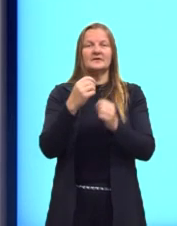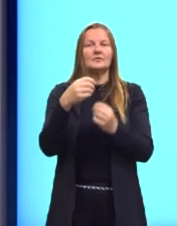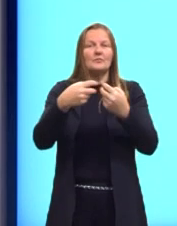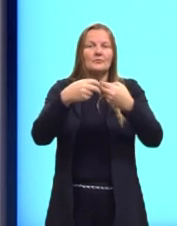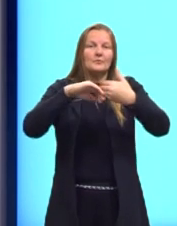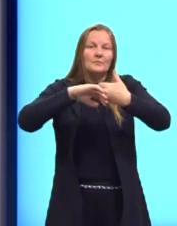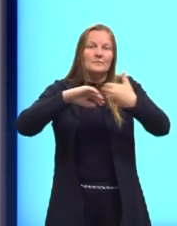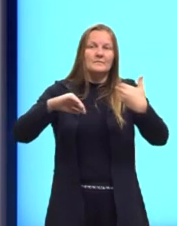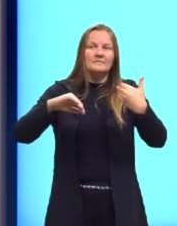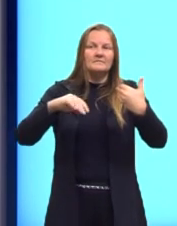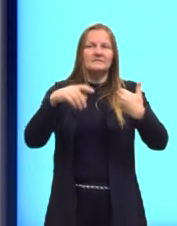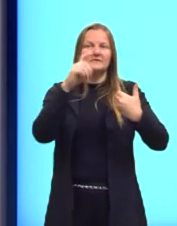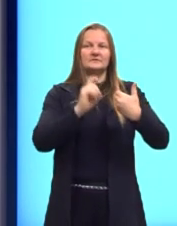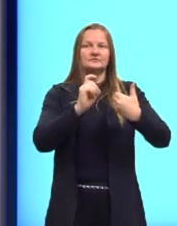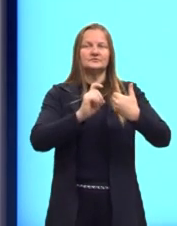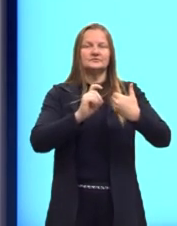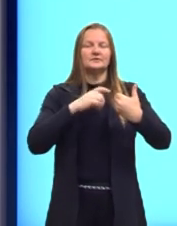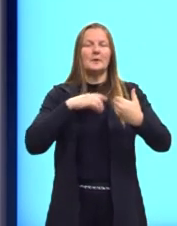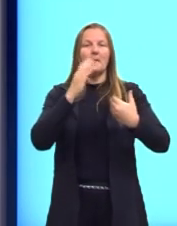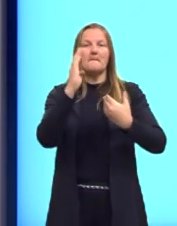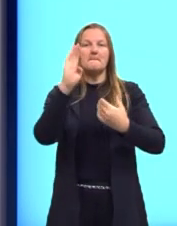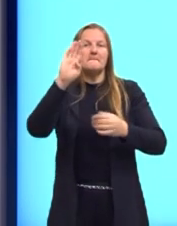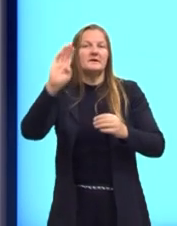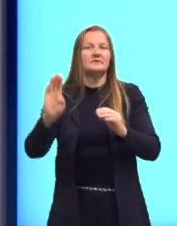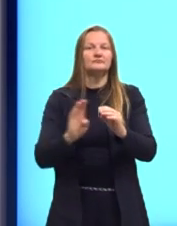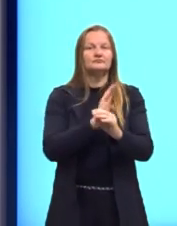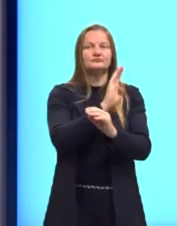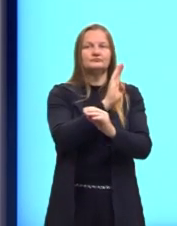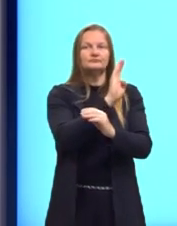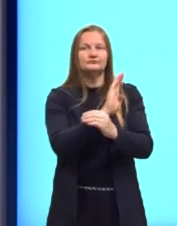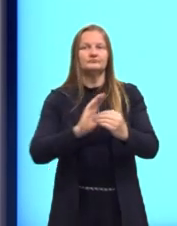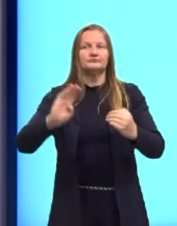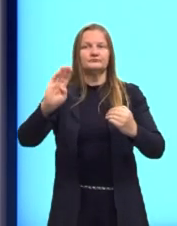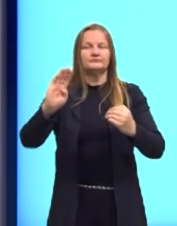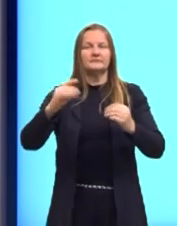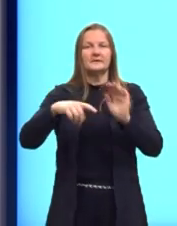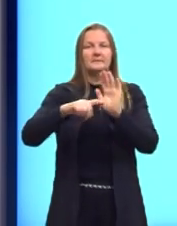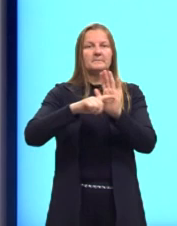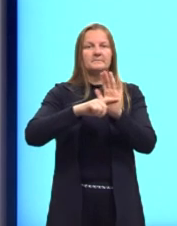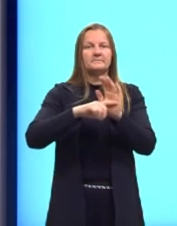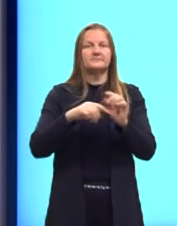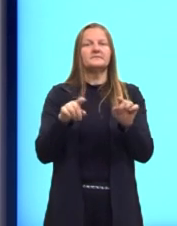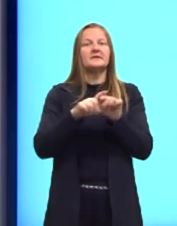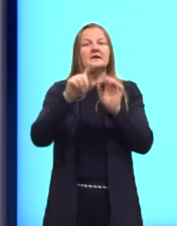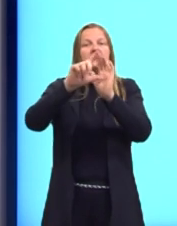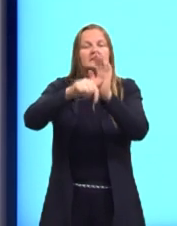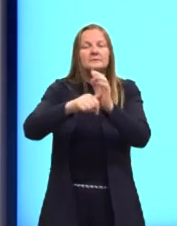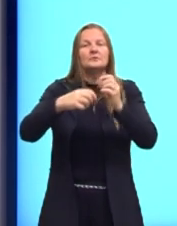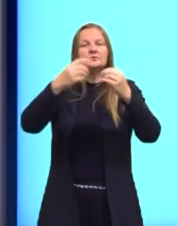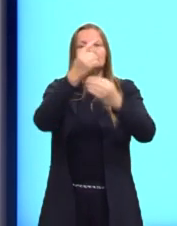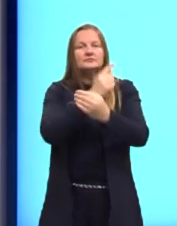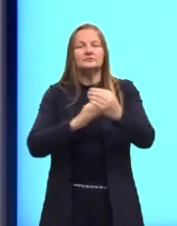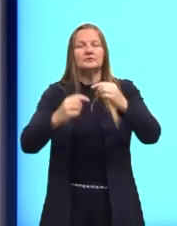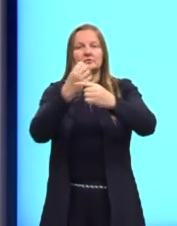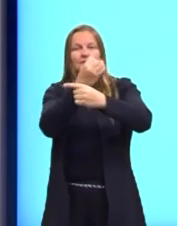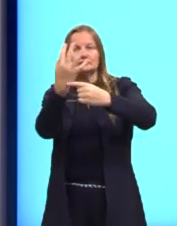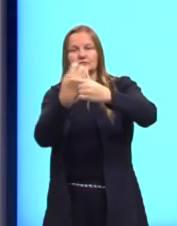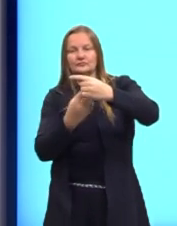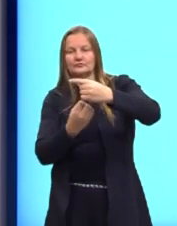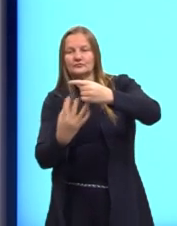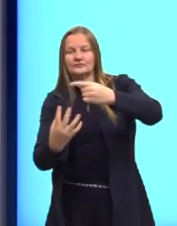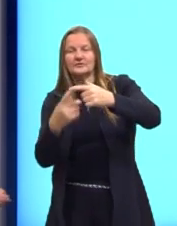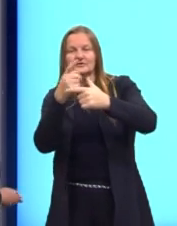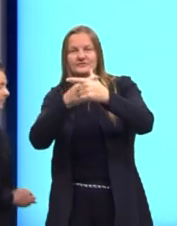variável. Então, o B passa para o outro lado da igualdade, subtraindo, e depois o A passa dividindo, né? Como a gente